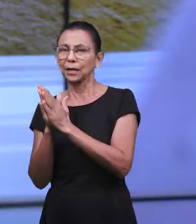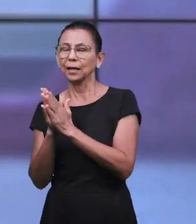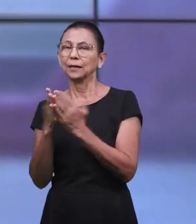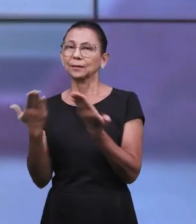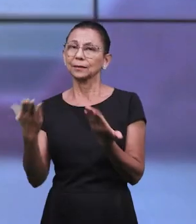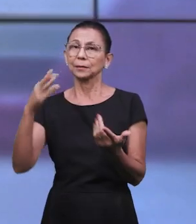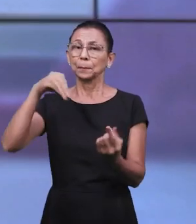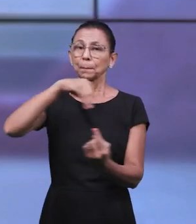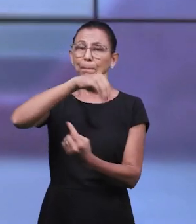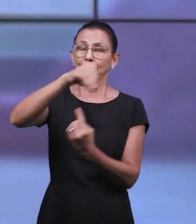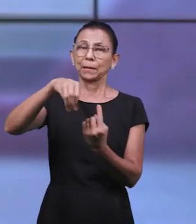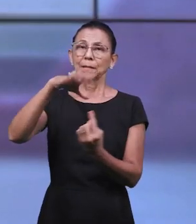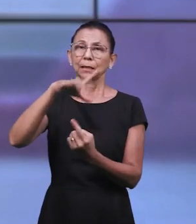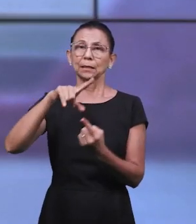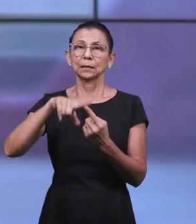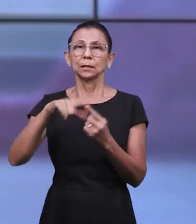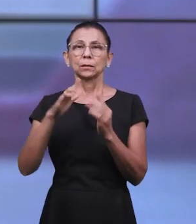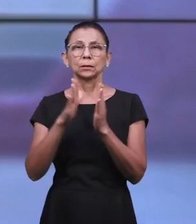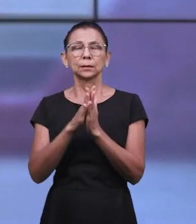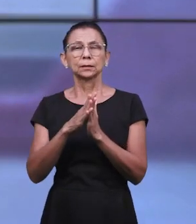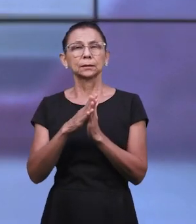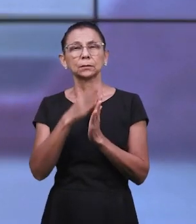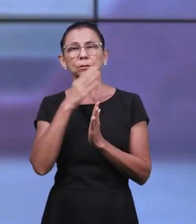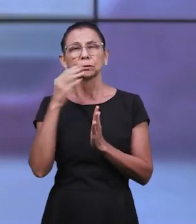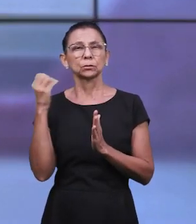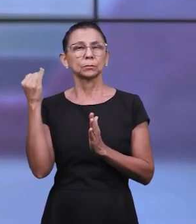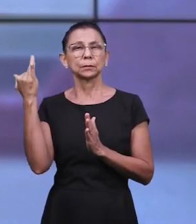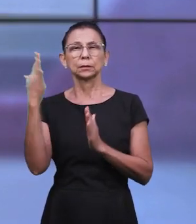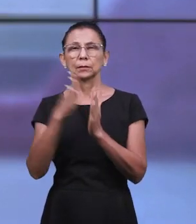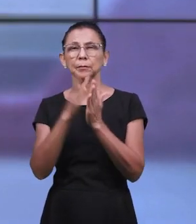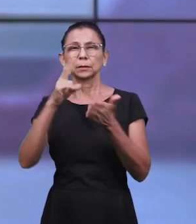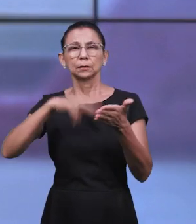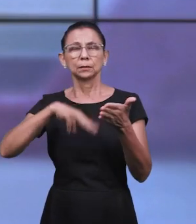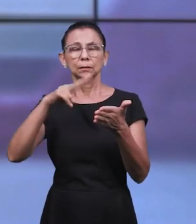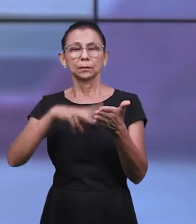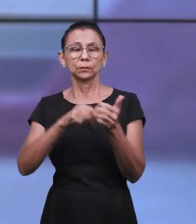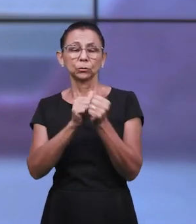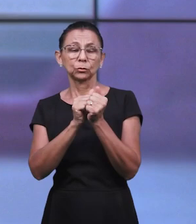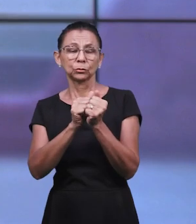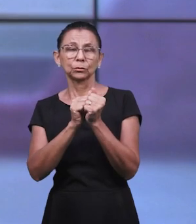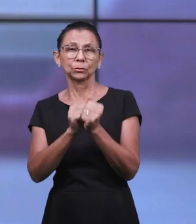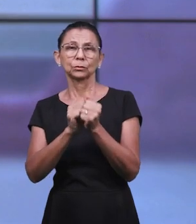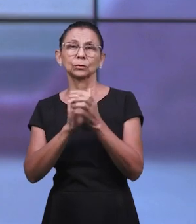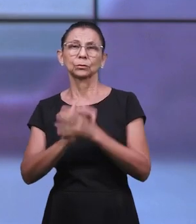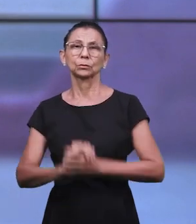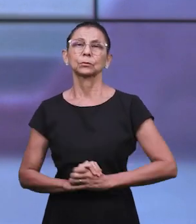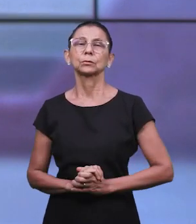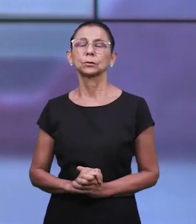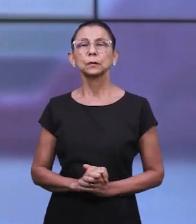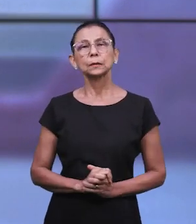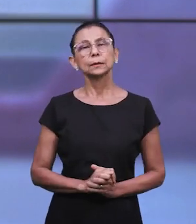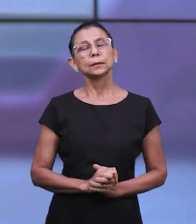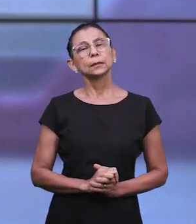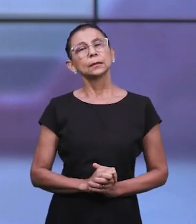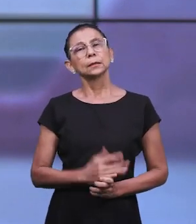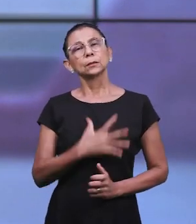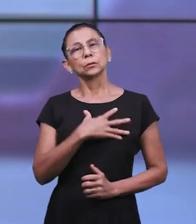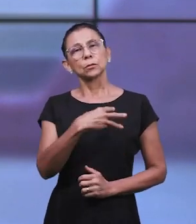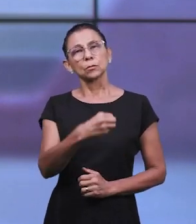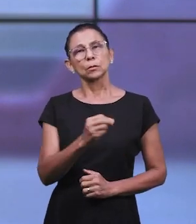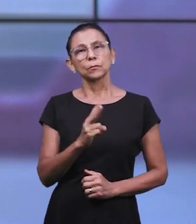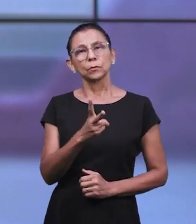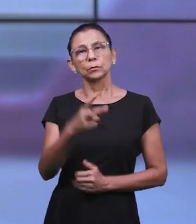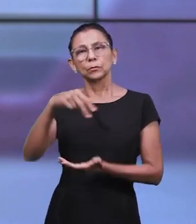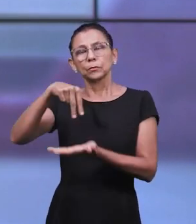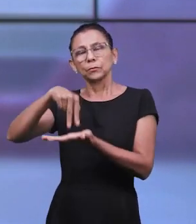São os recursos da graça, a oração, o jejum, a madrugada, a leitura, a palavra juntos, que vão alimentar e preservar